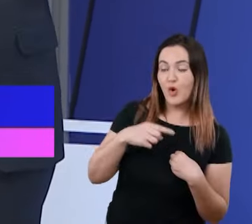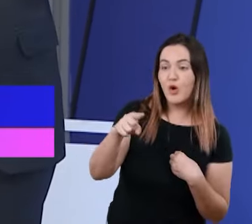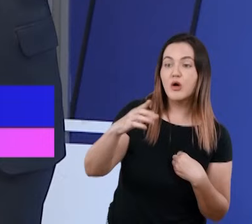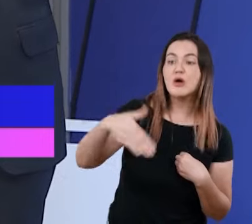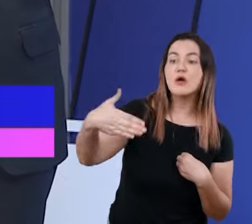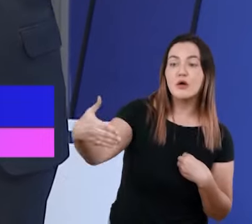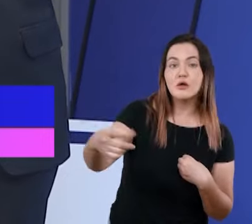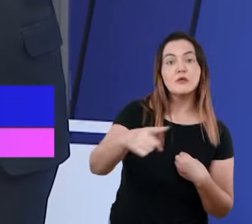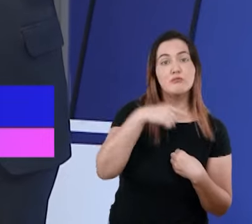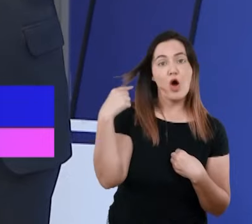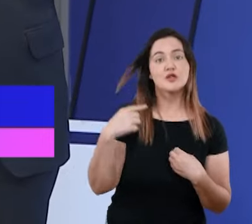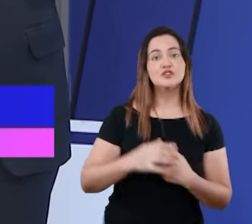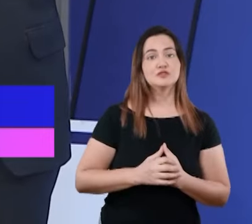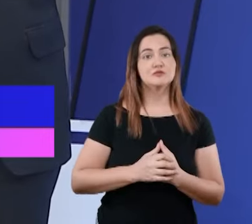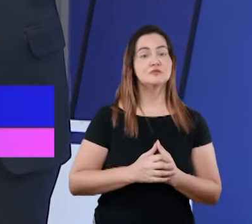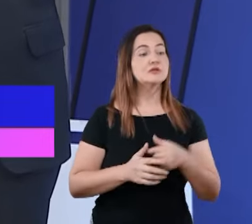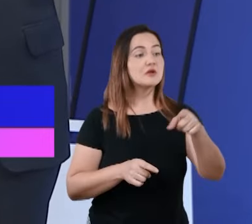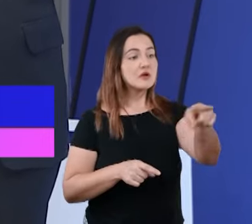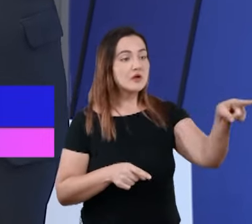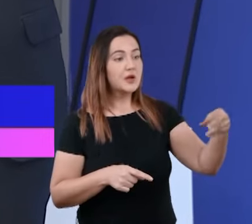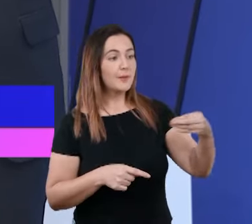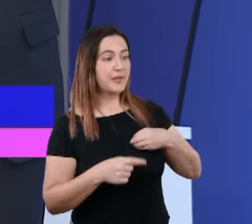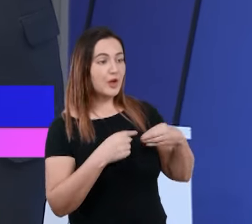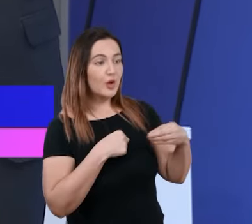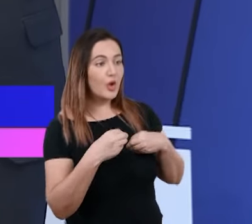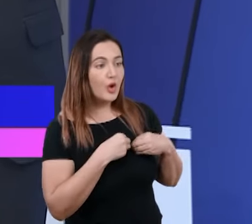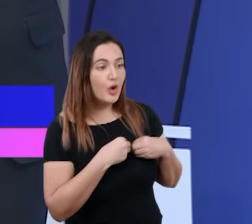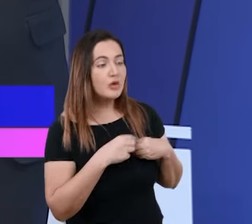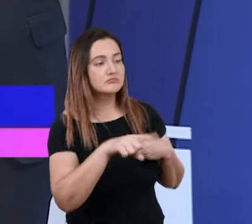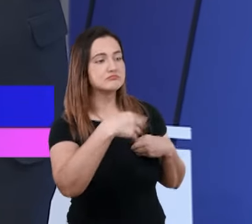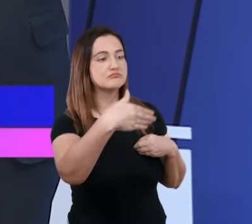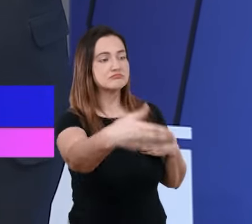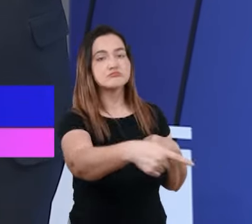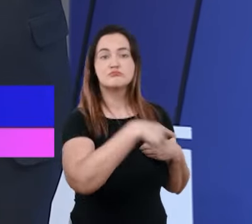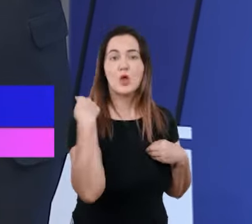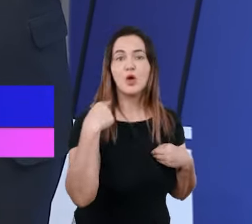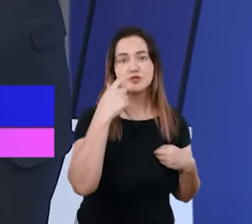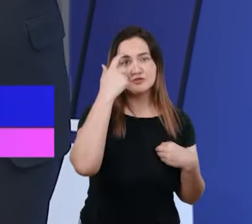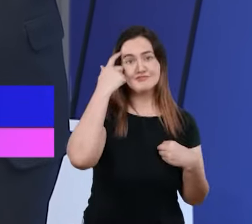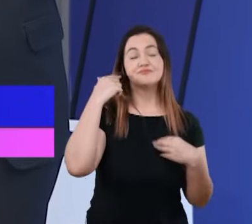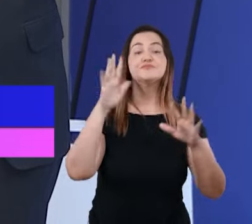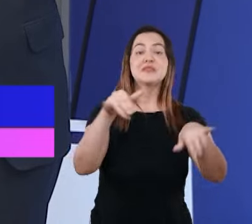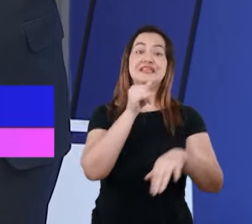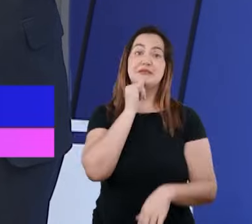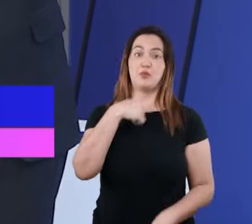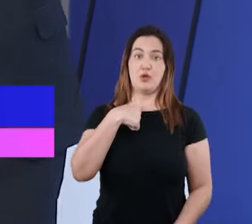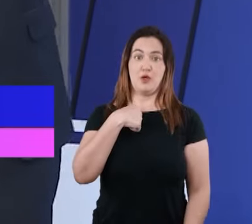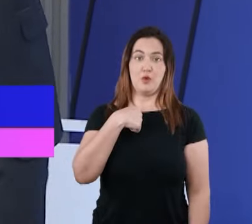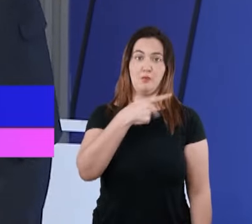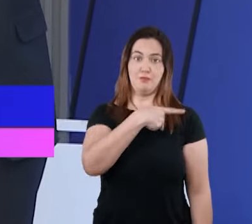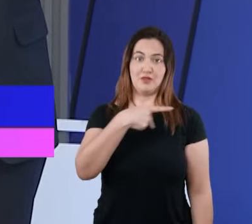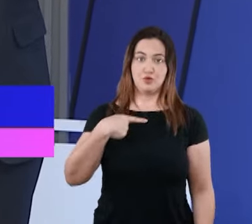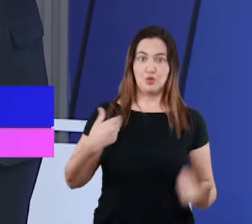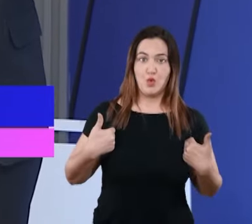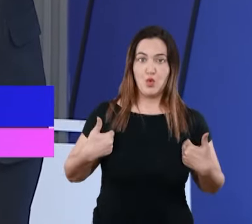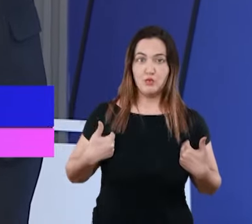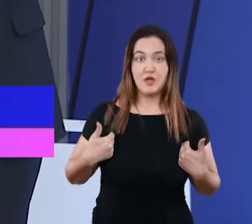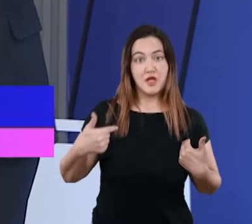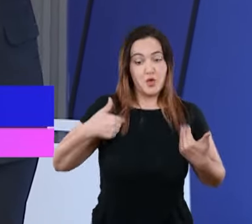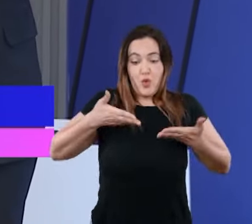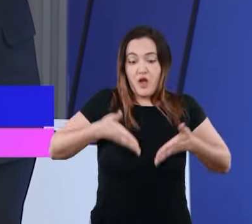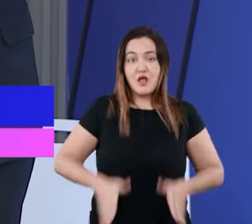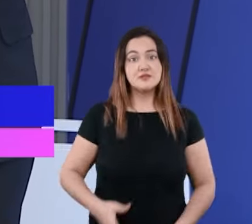Eu, Rafael, pequei. E eu não sei quando foi a primeira vez que eu pequei na minha vida, porque eu já nasci